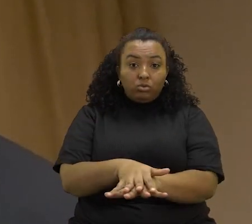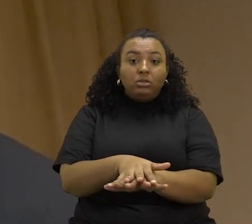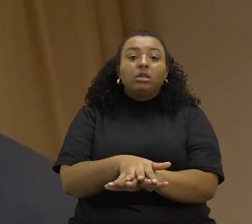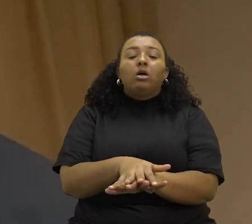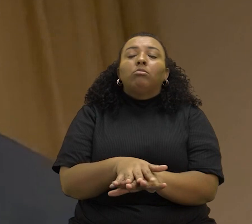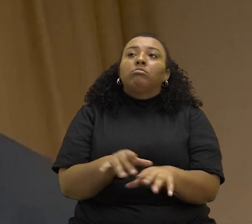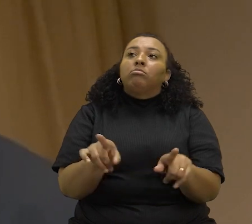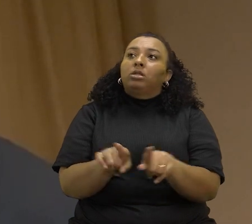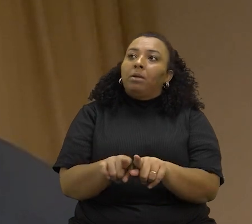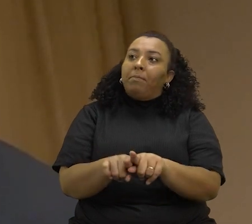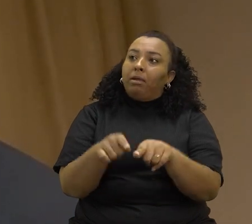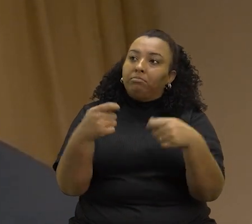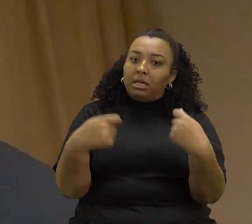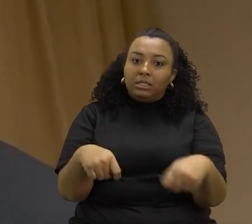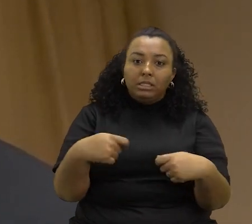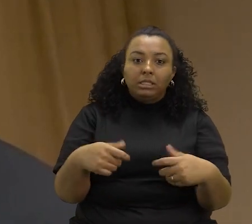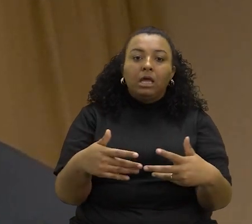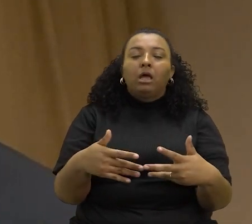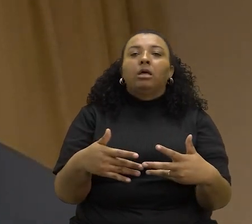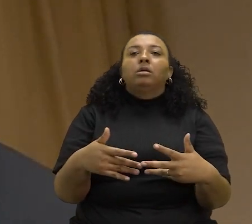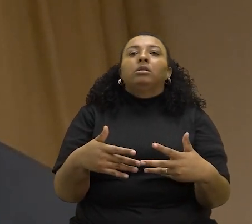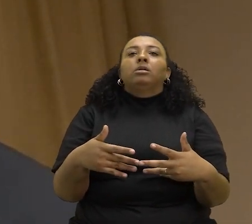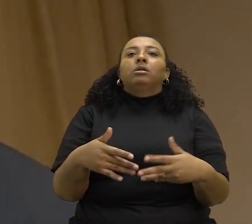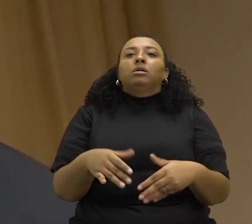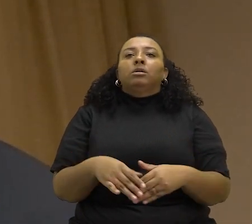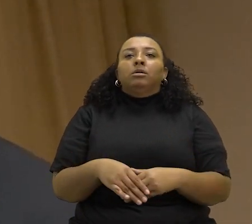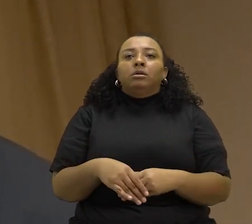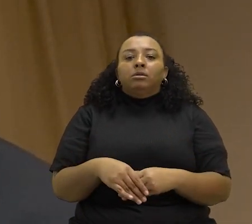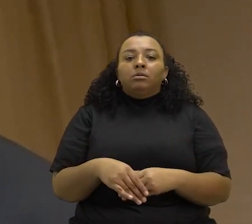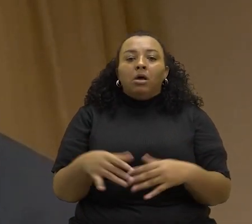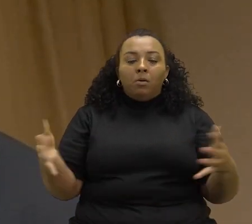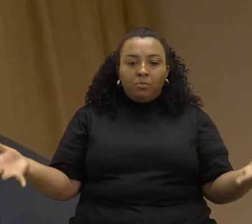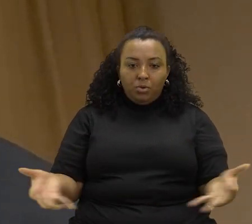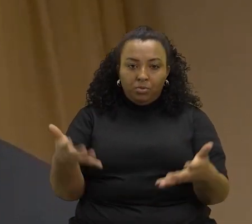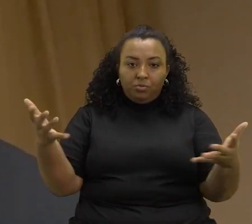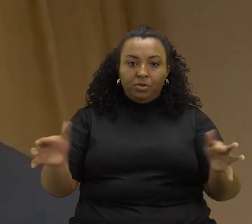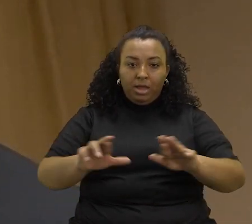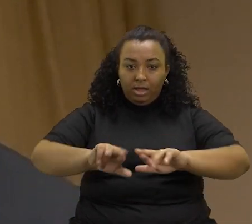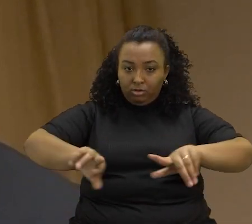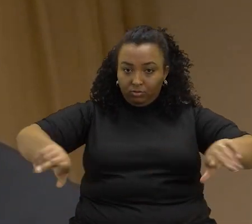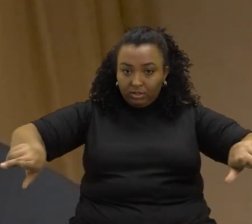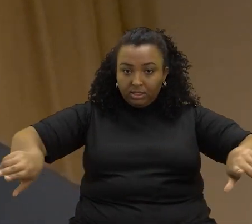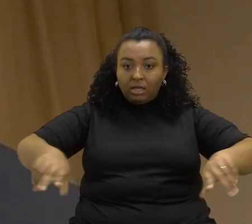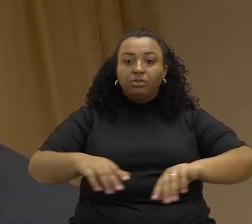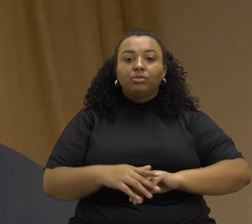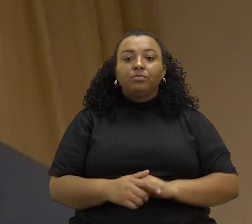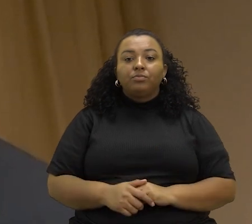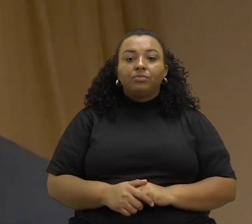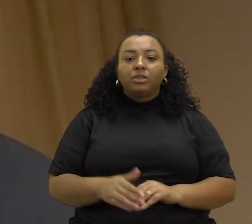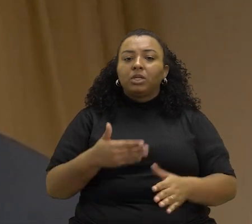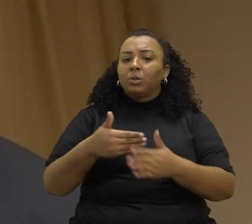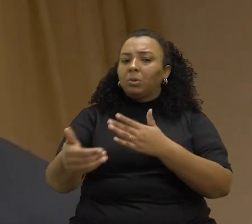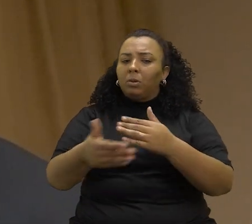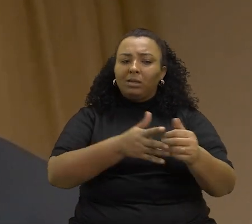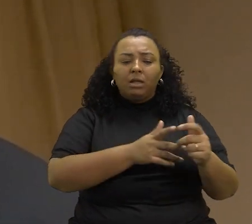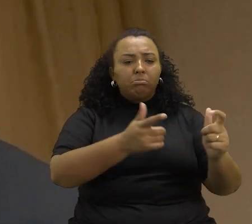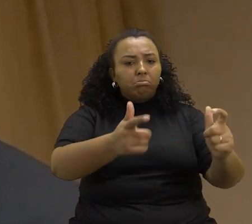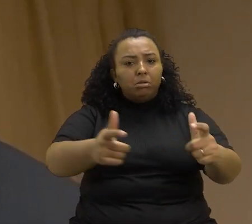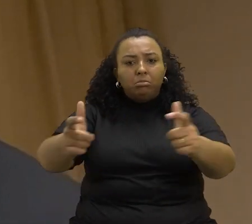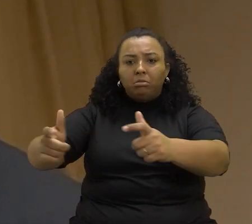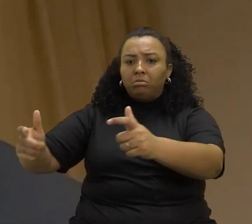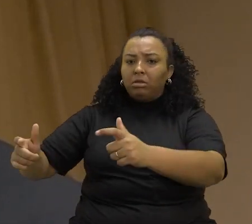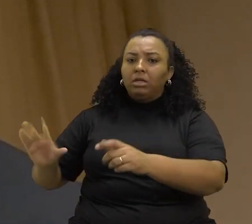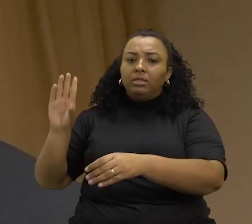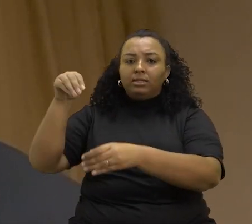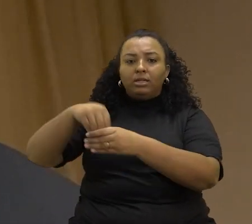inclusão, a necessidade de promover a diversidade em todos os